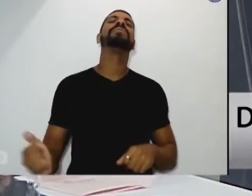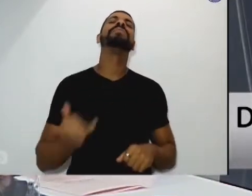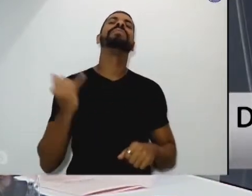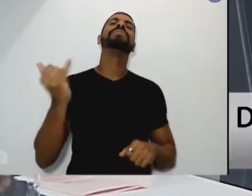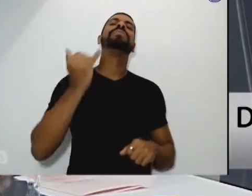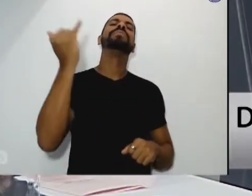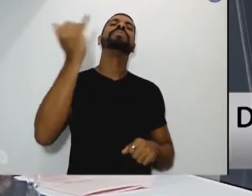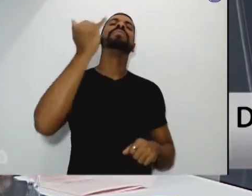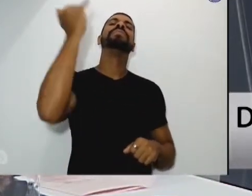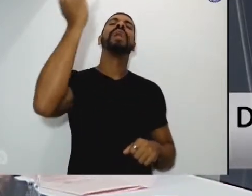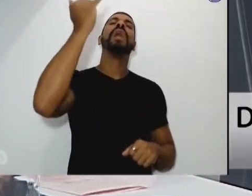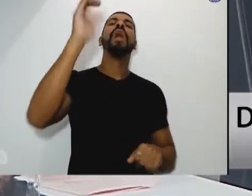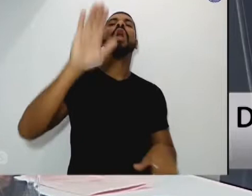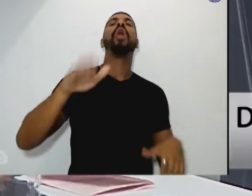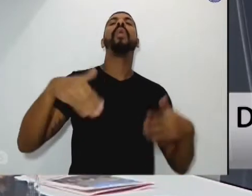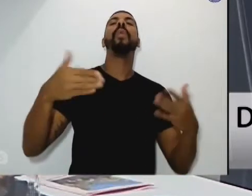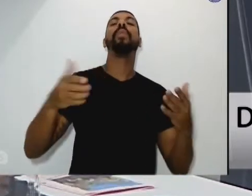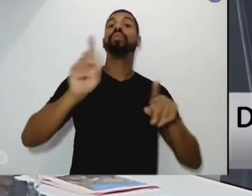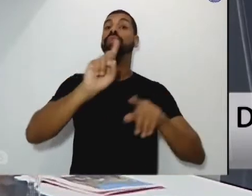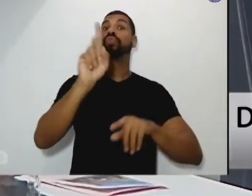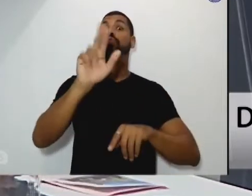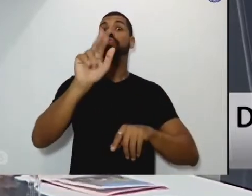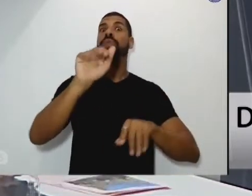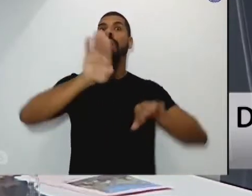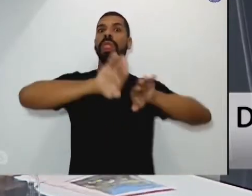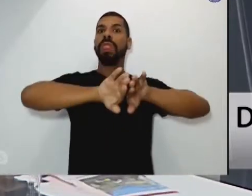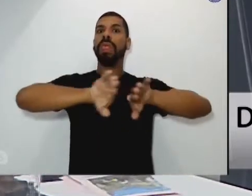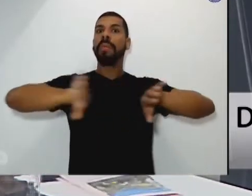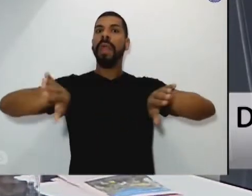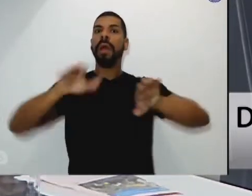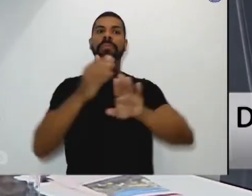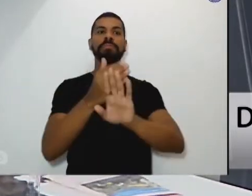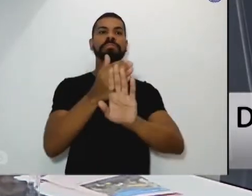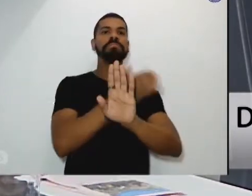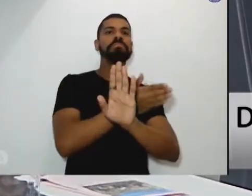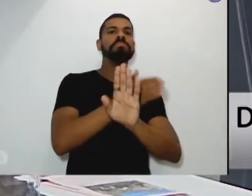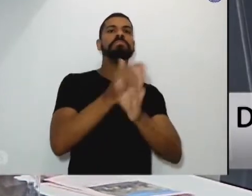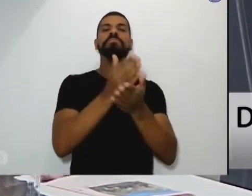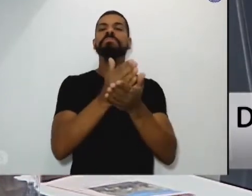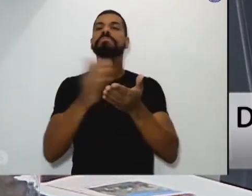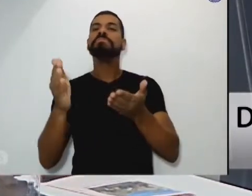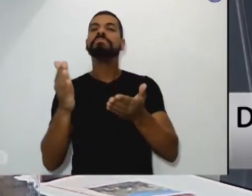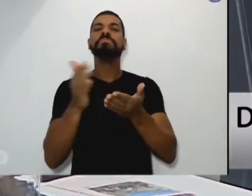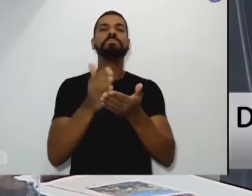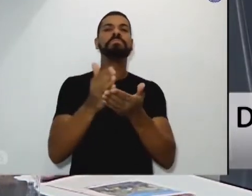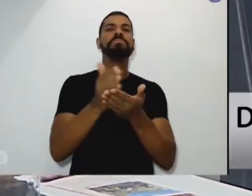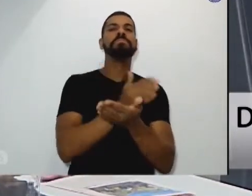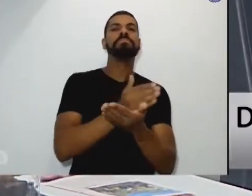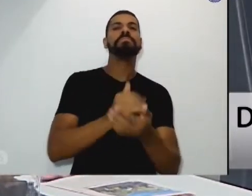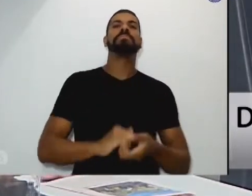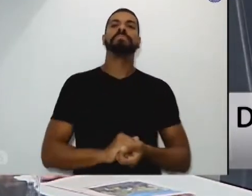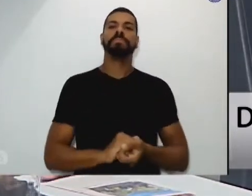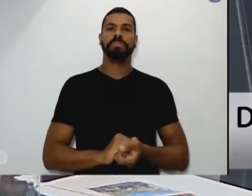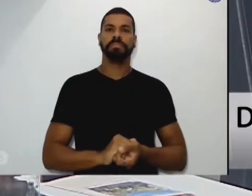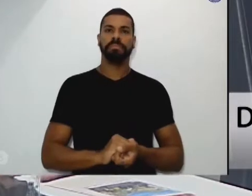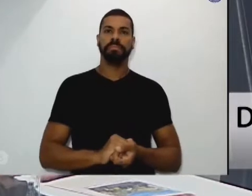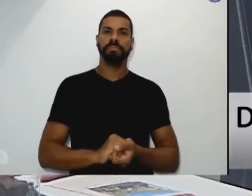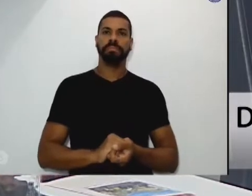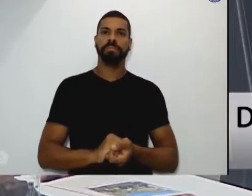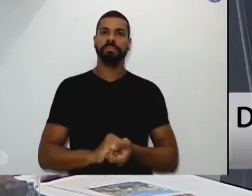não separar a conversão próprio da campanha, próprio da quaresma,